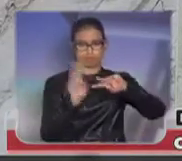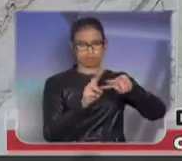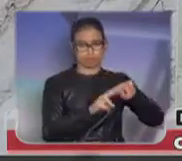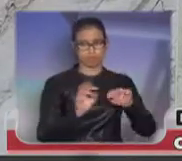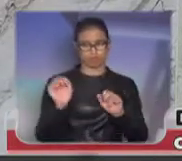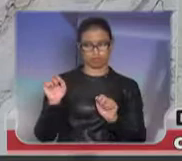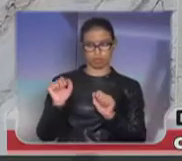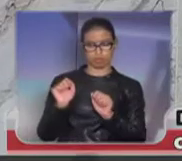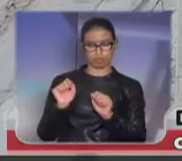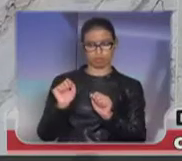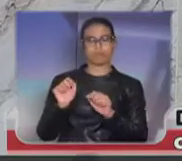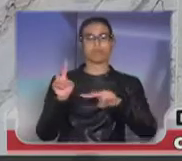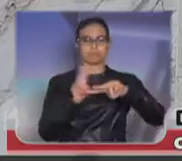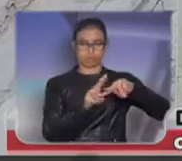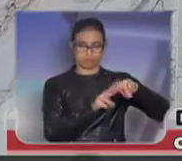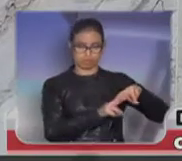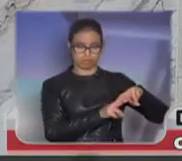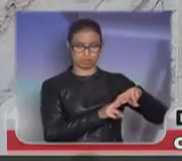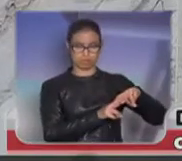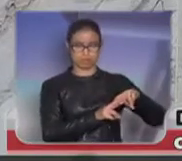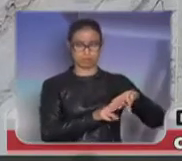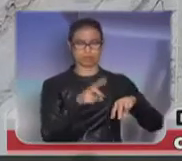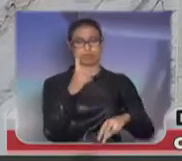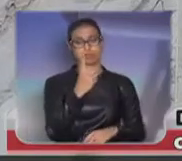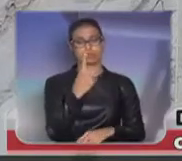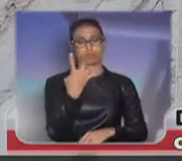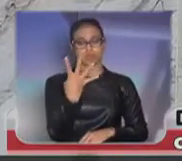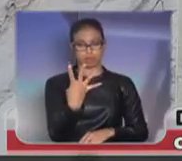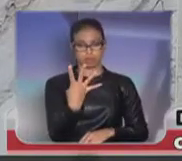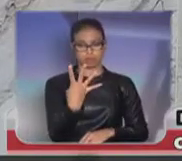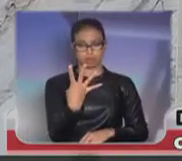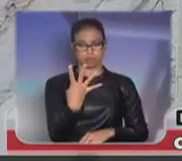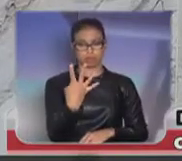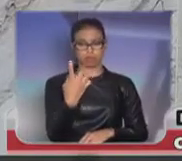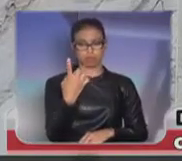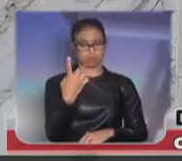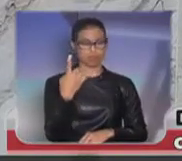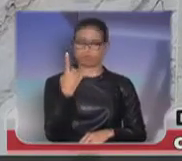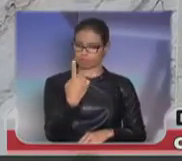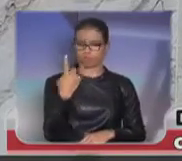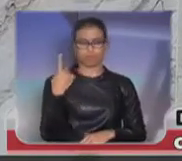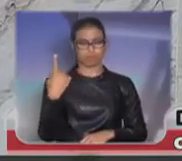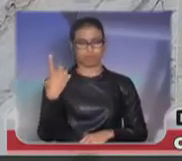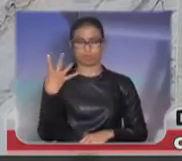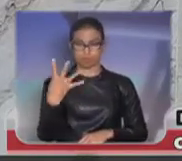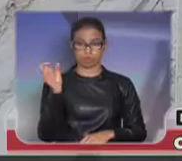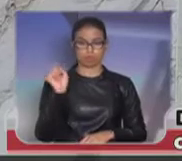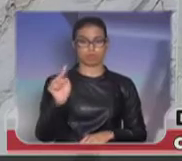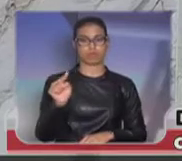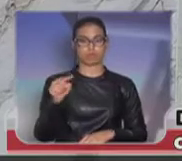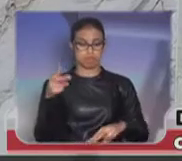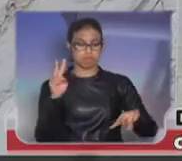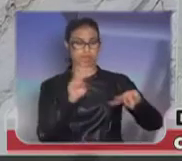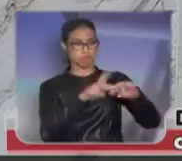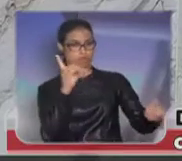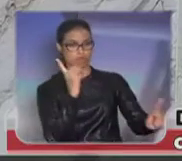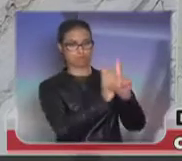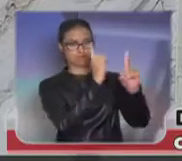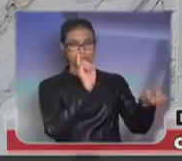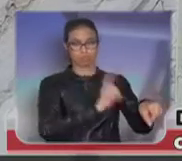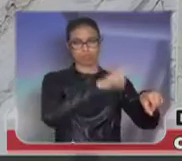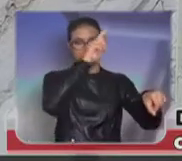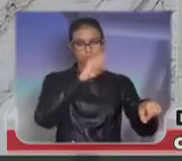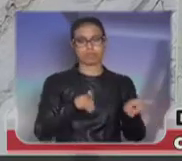terminar, senhor presidente, efetuou a prisão de 114 mil presos em flagrantes, mais